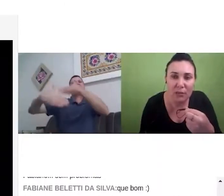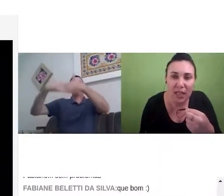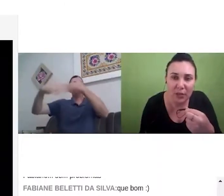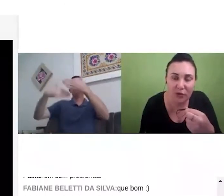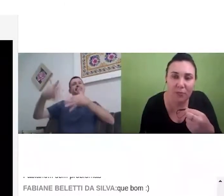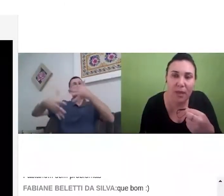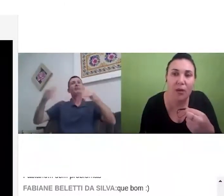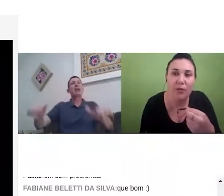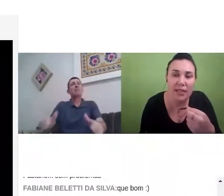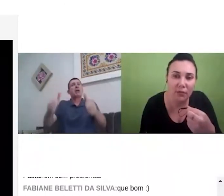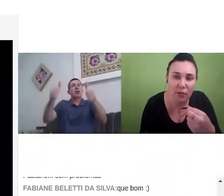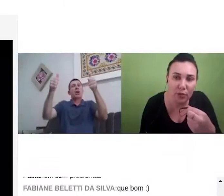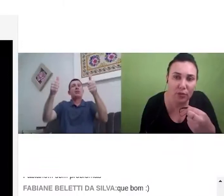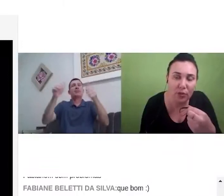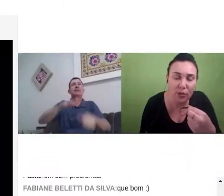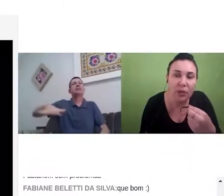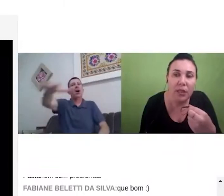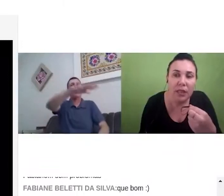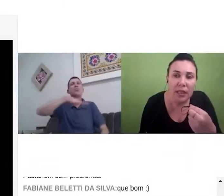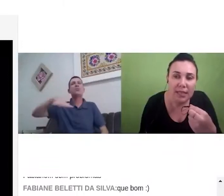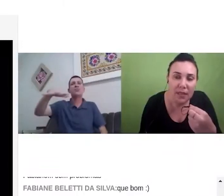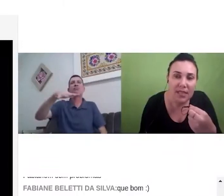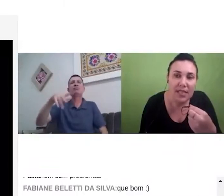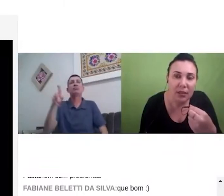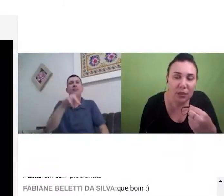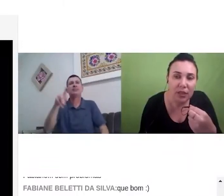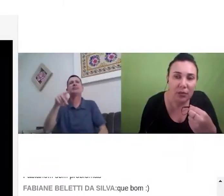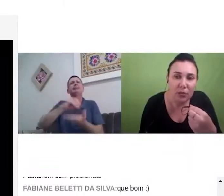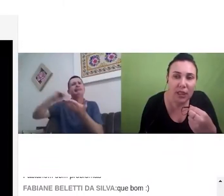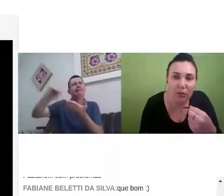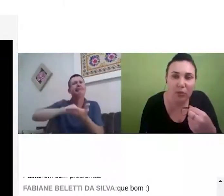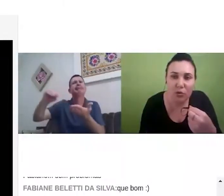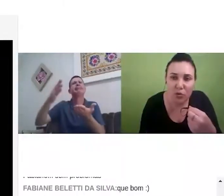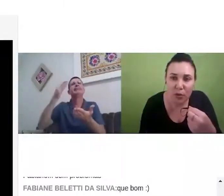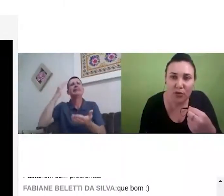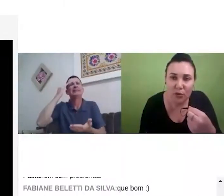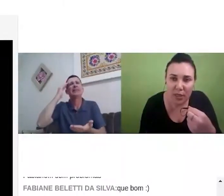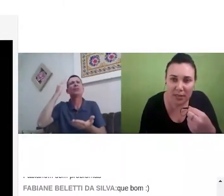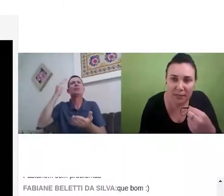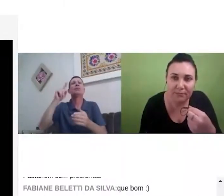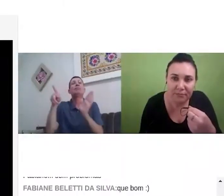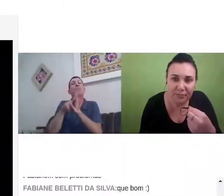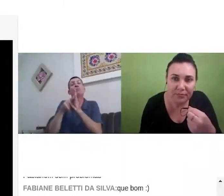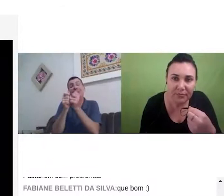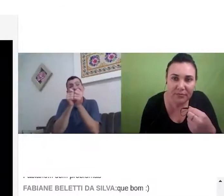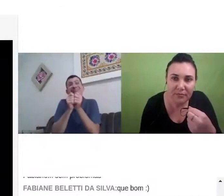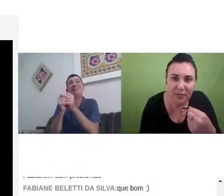trabalhar na UFPEL e estar desenvolvendo todo esse aprendizado que eu tenho em contato com todos os professores.